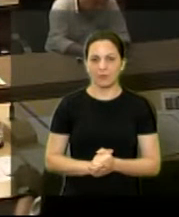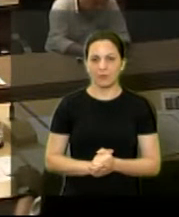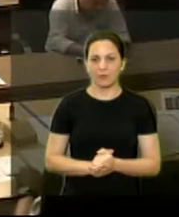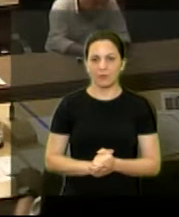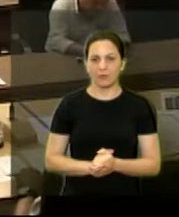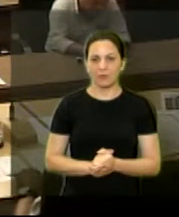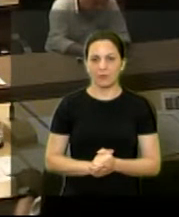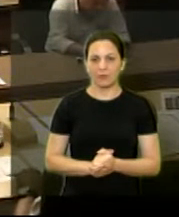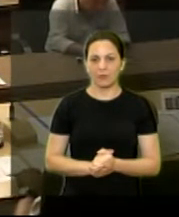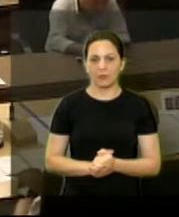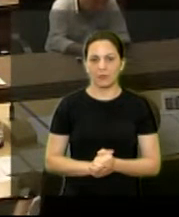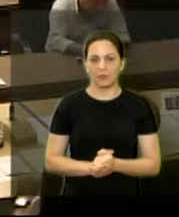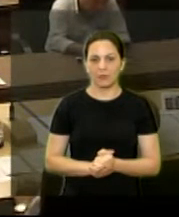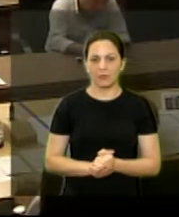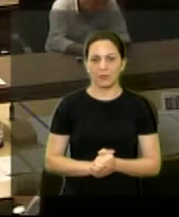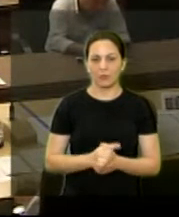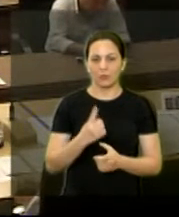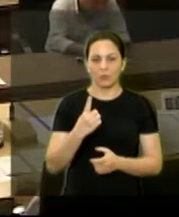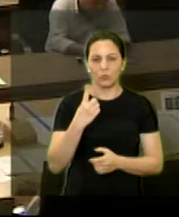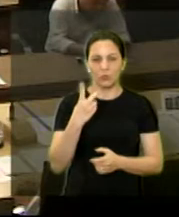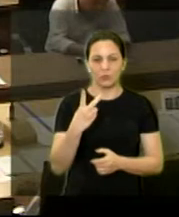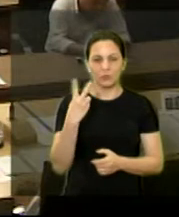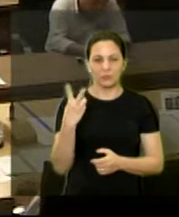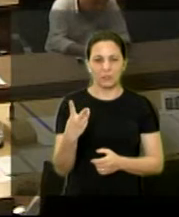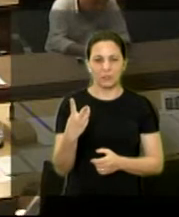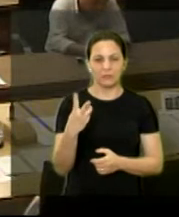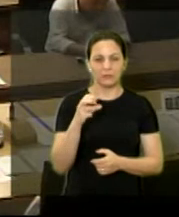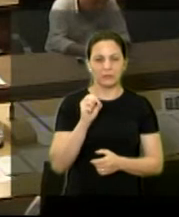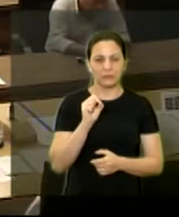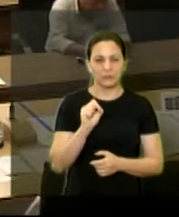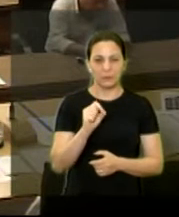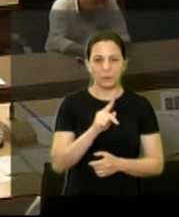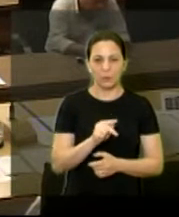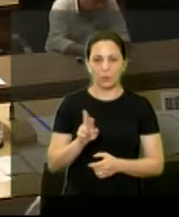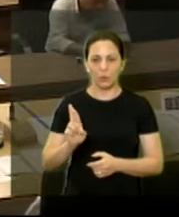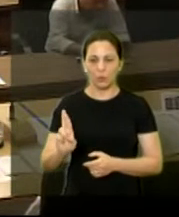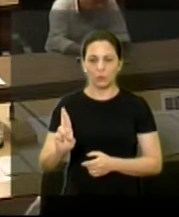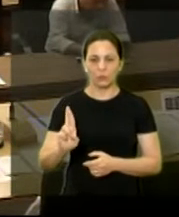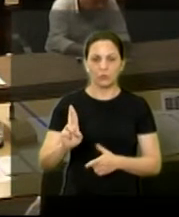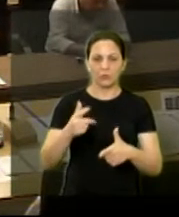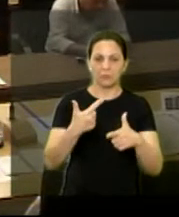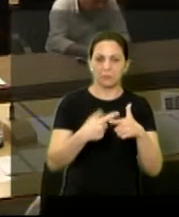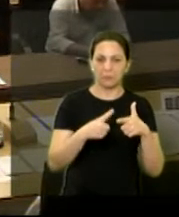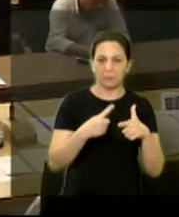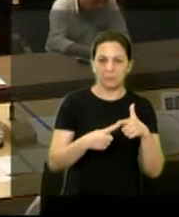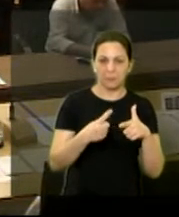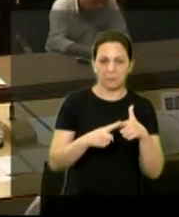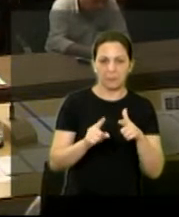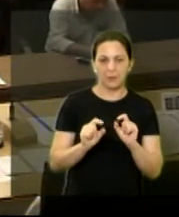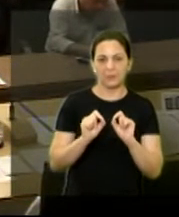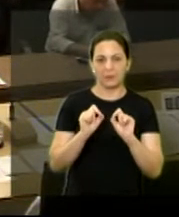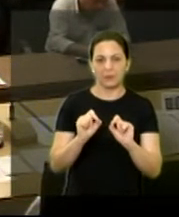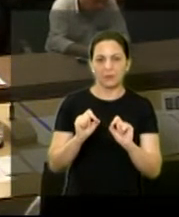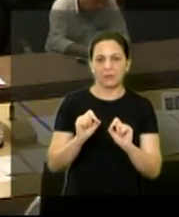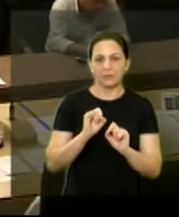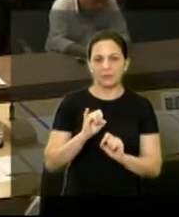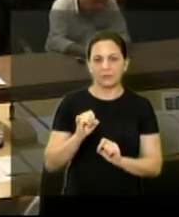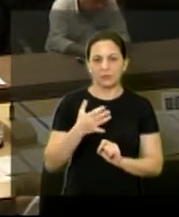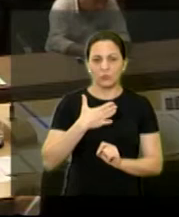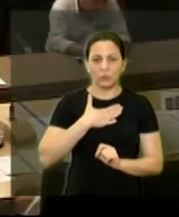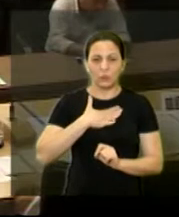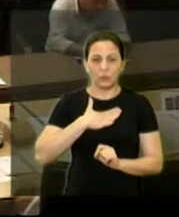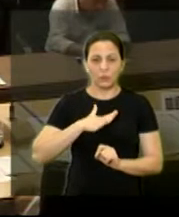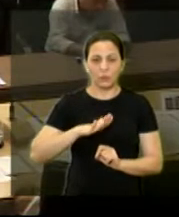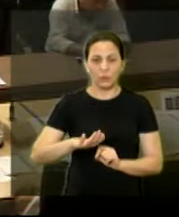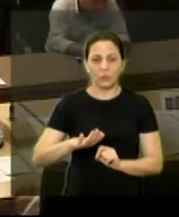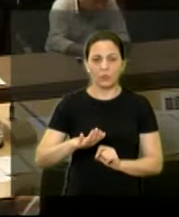dois ou três conflitos que nós fomos para a promotoria porque o que acontece vou citar não vou citar o nome porque eu